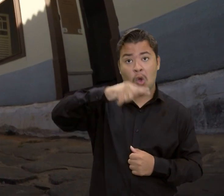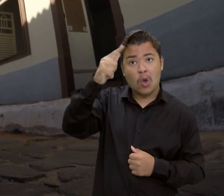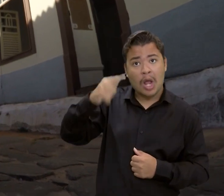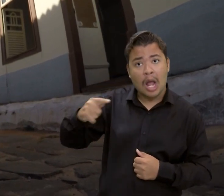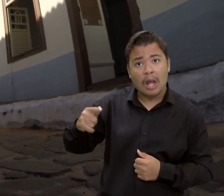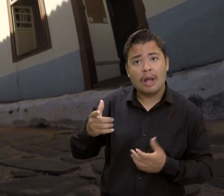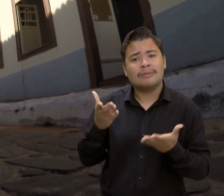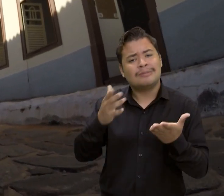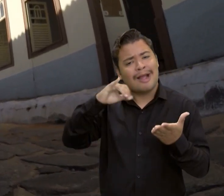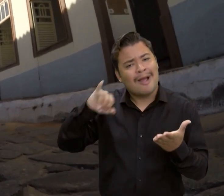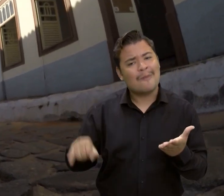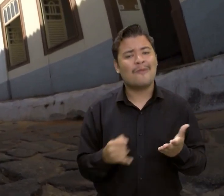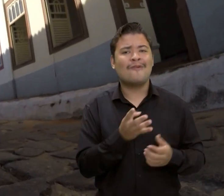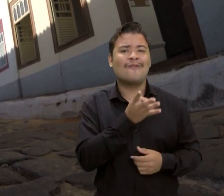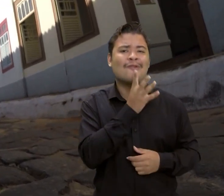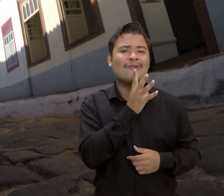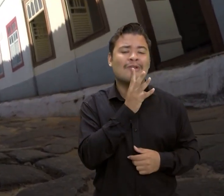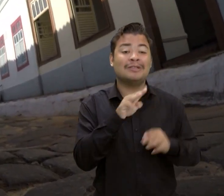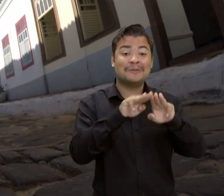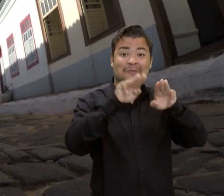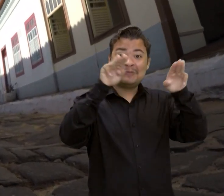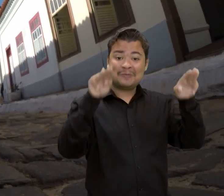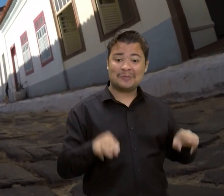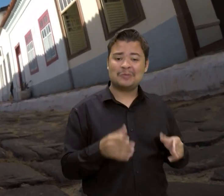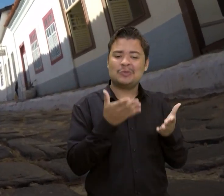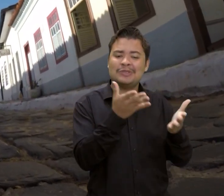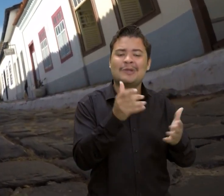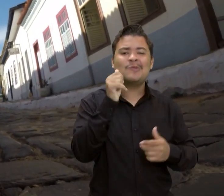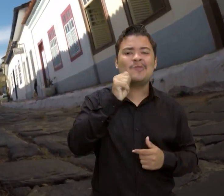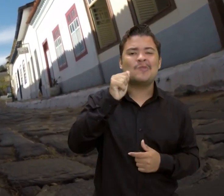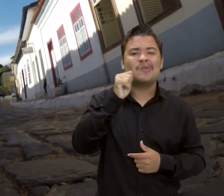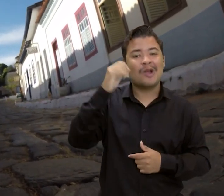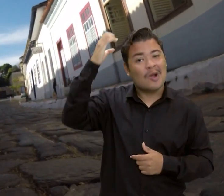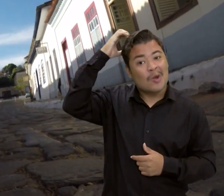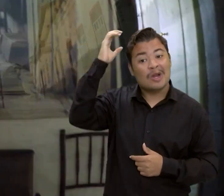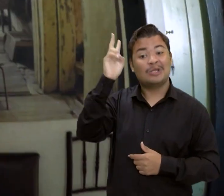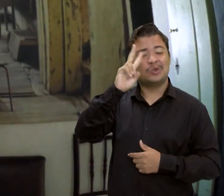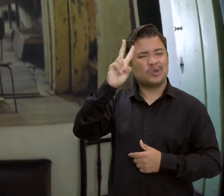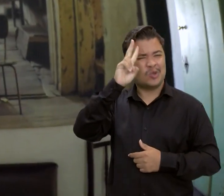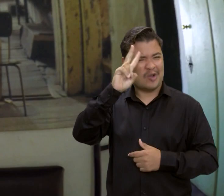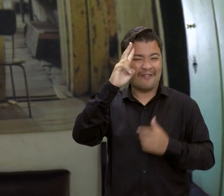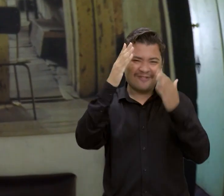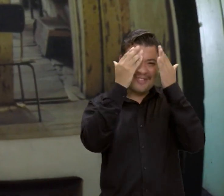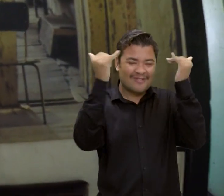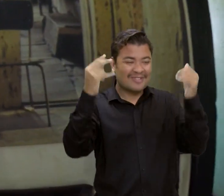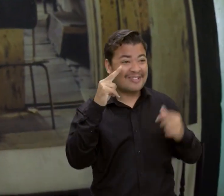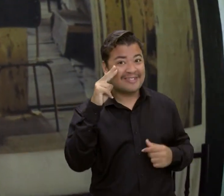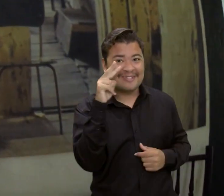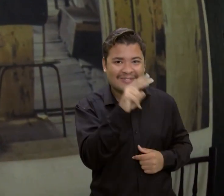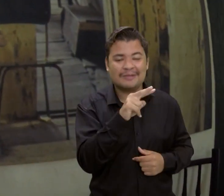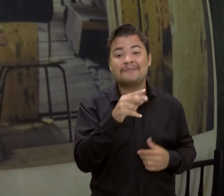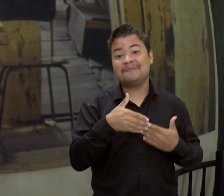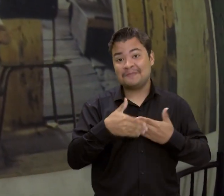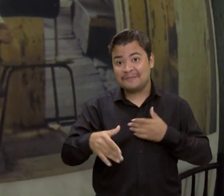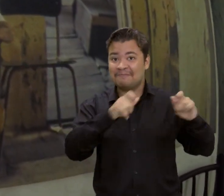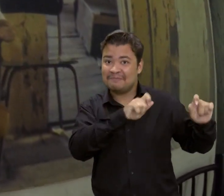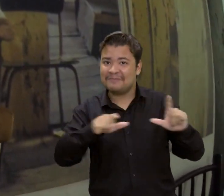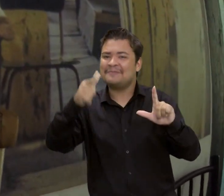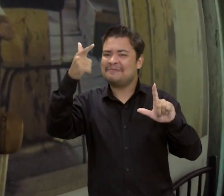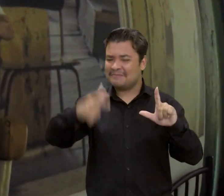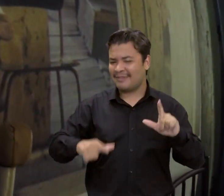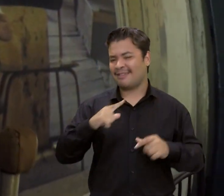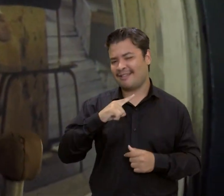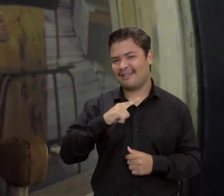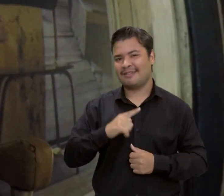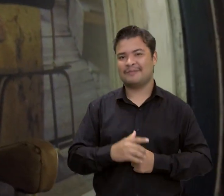Quando estiver na cidade de Goiás, dê uma passada no museu e conheça a história da Vila Boense que fez história.